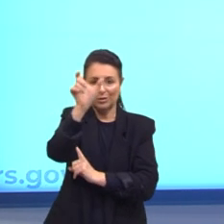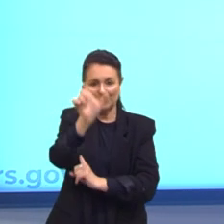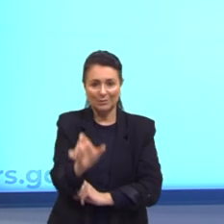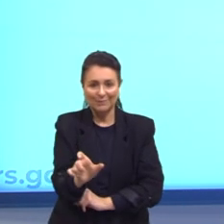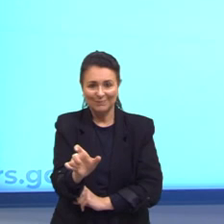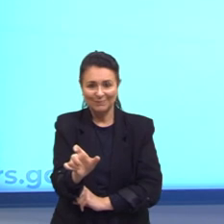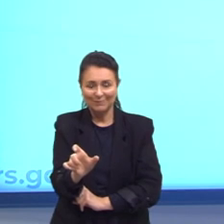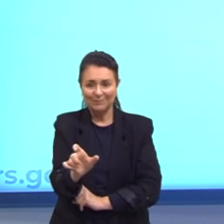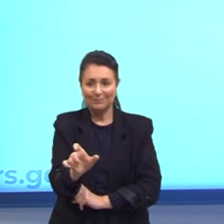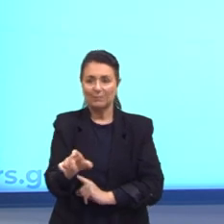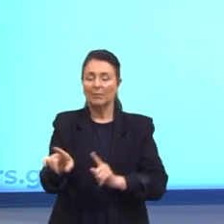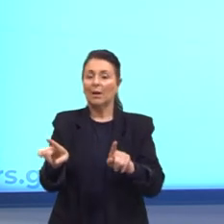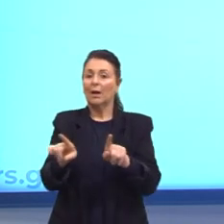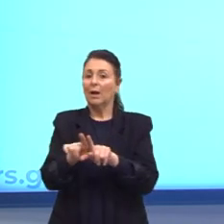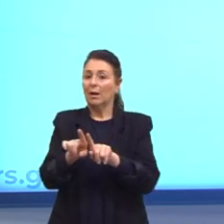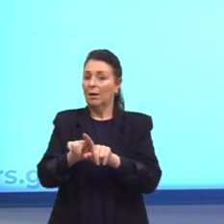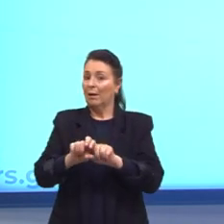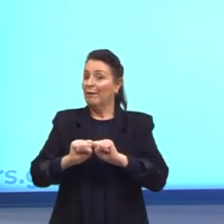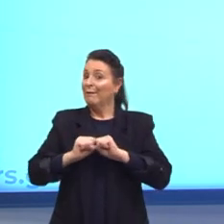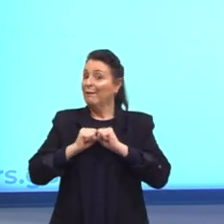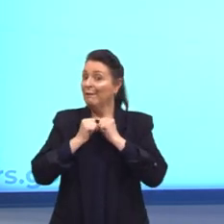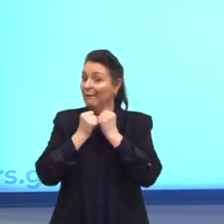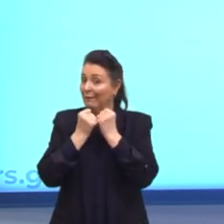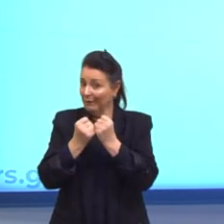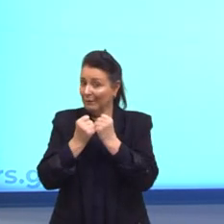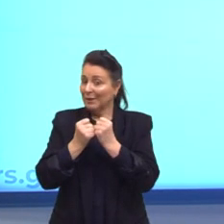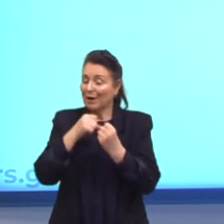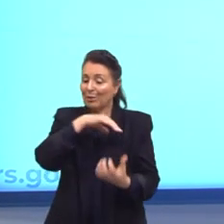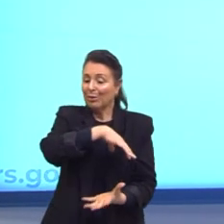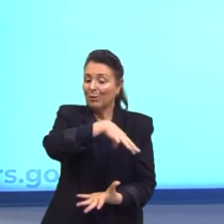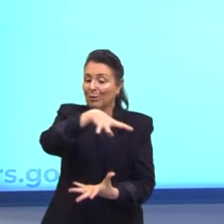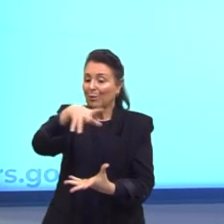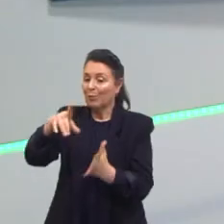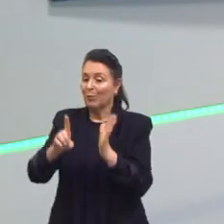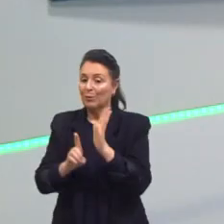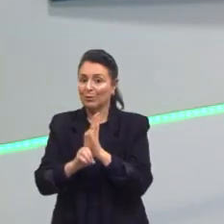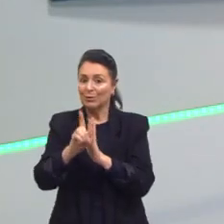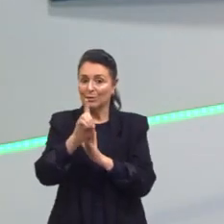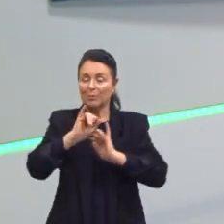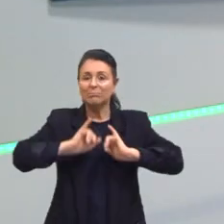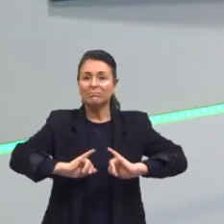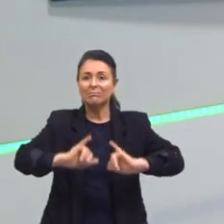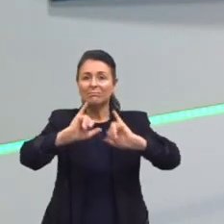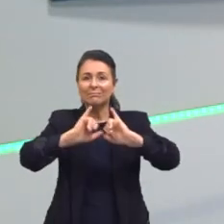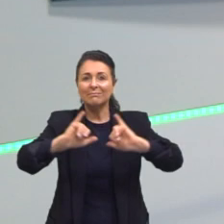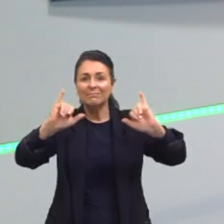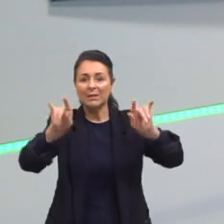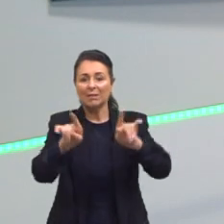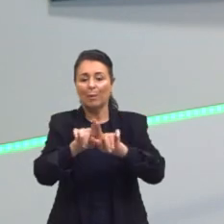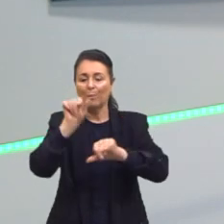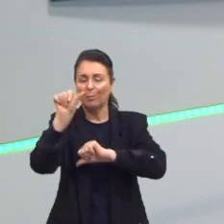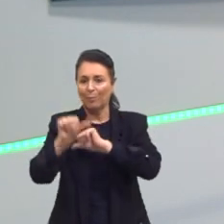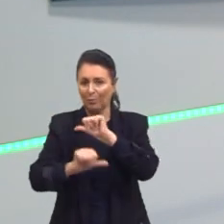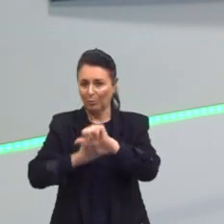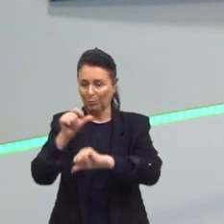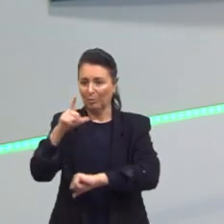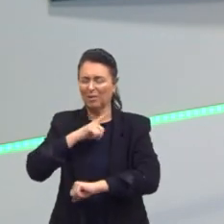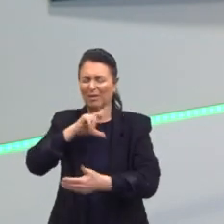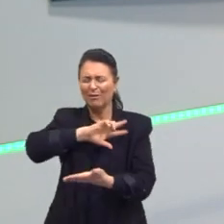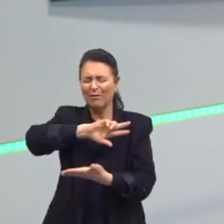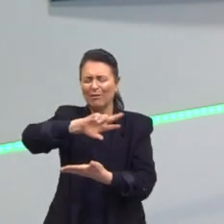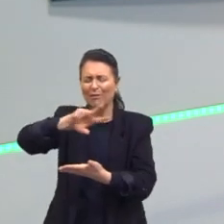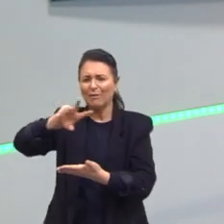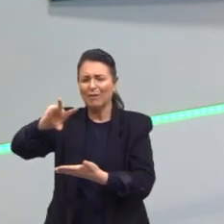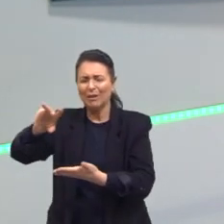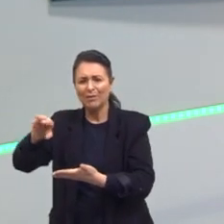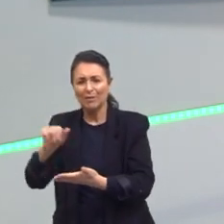Com a força atual do mundo digital, os anúncios publicitários estão em fase de inovação. Existem várias formas de